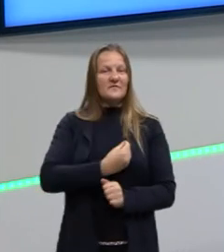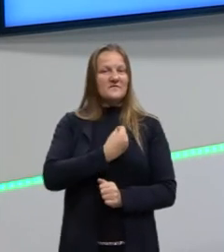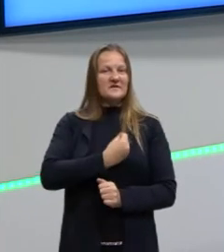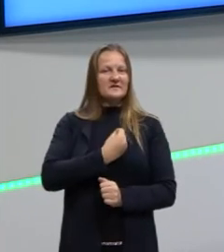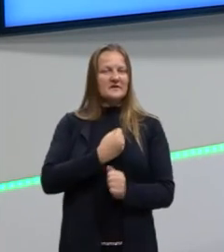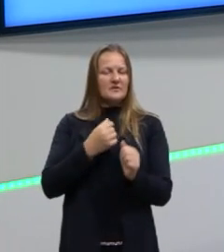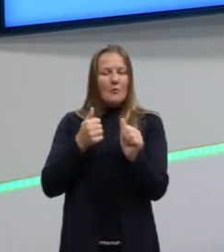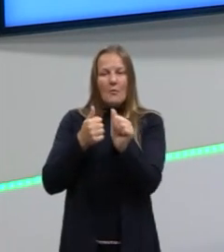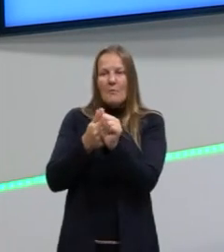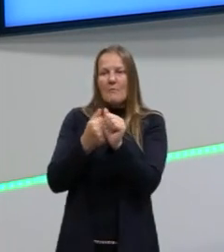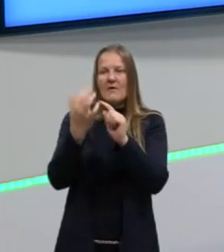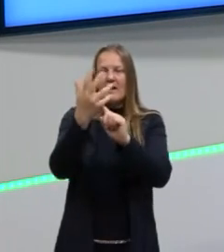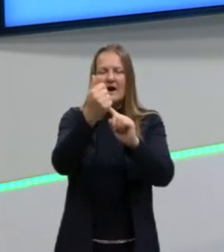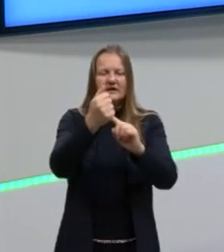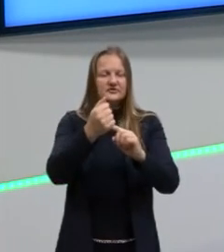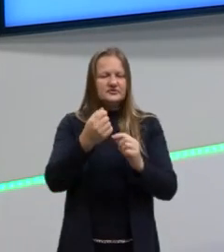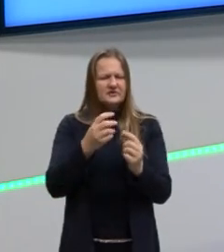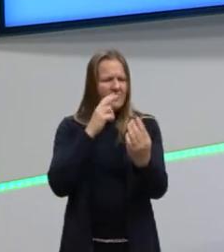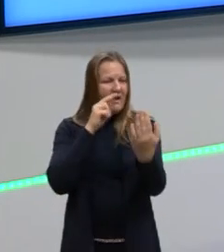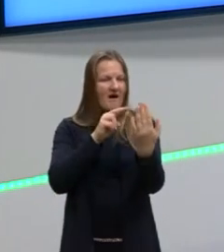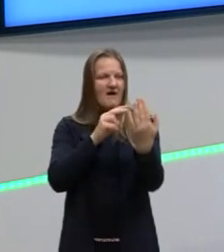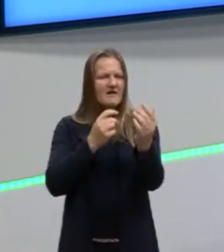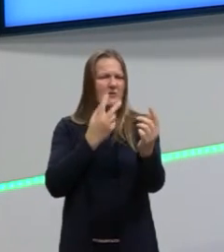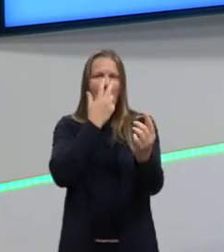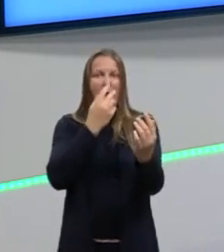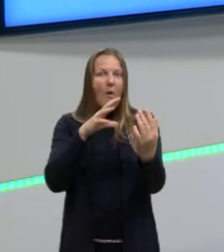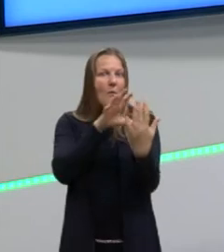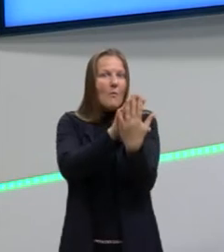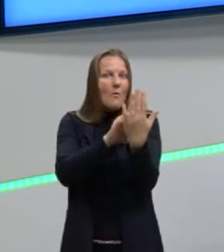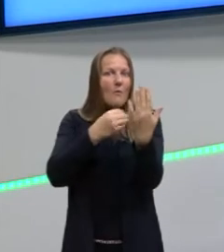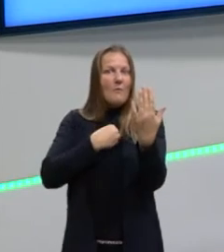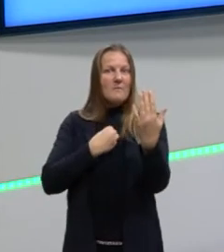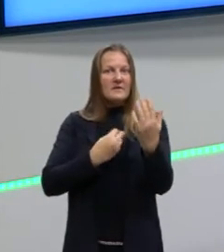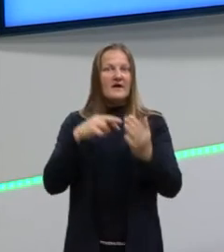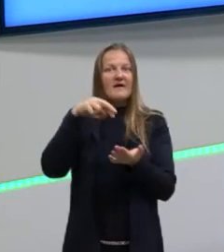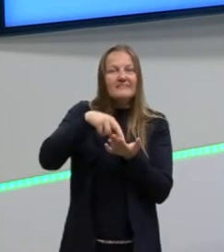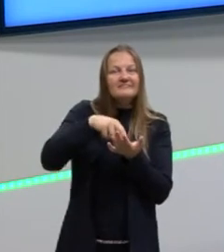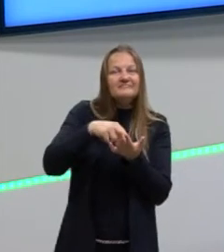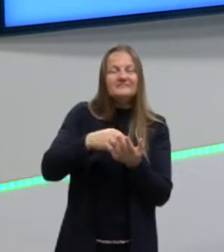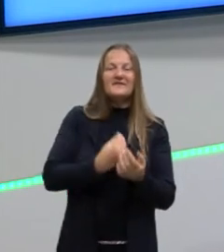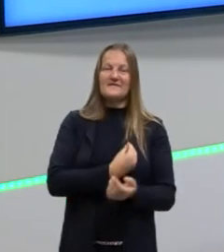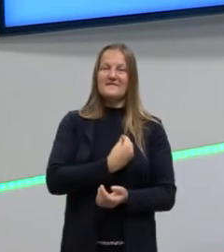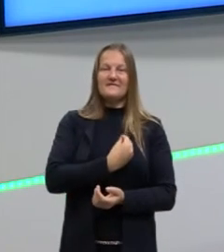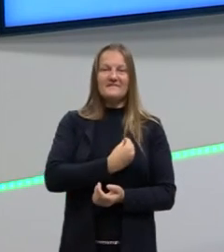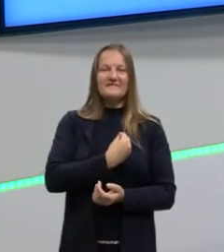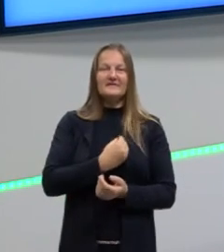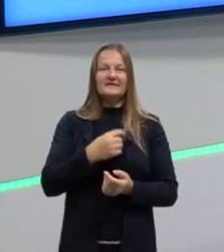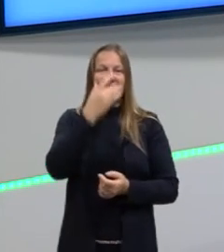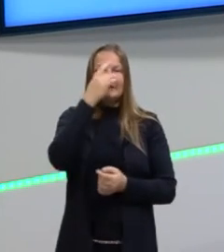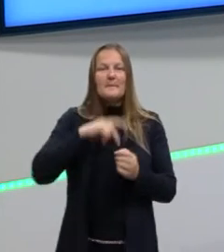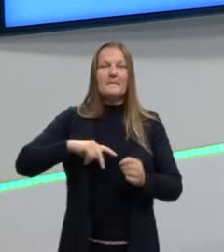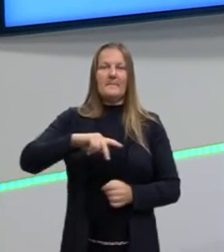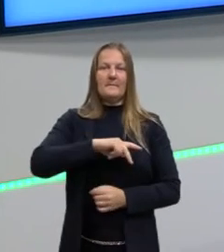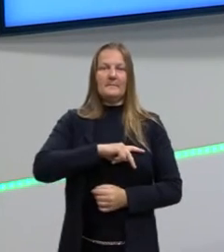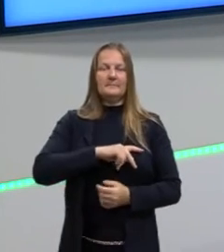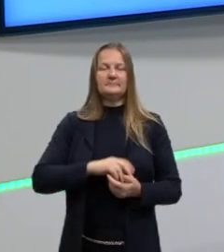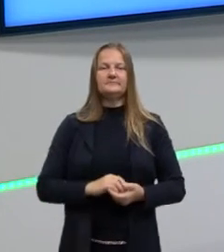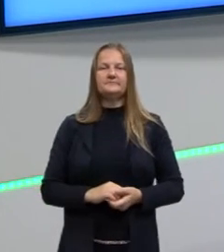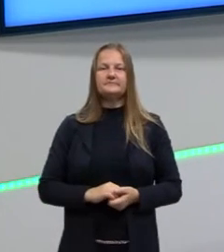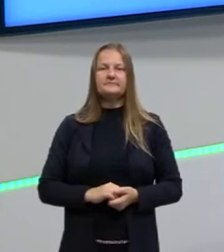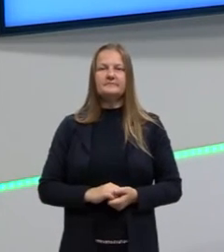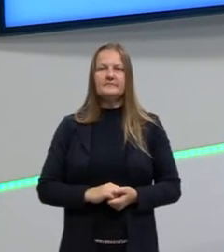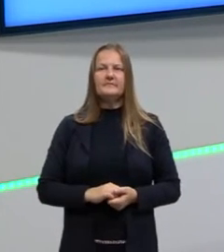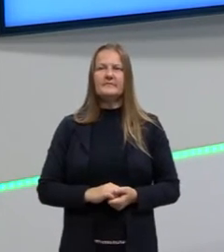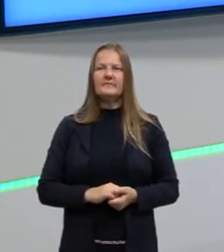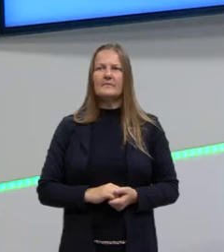Ela busca, portanto, se aproximar da realidade da população. Nós temos